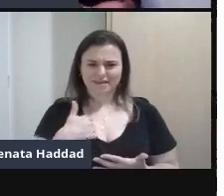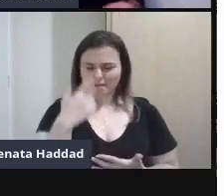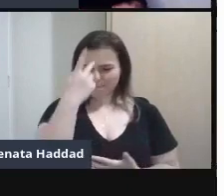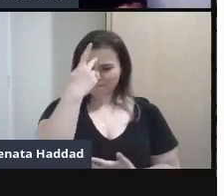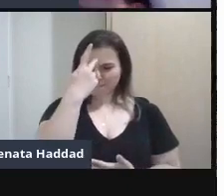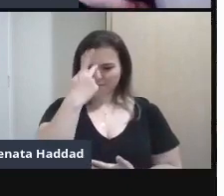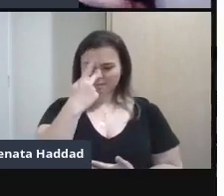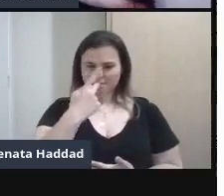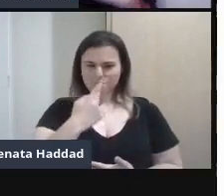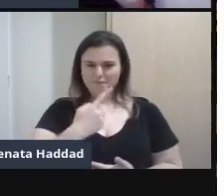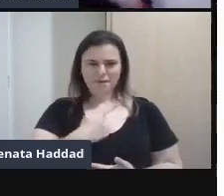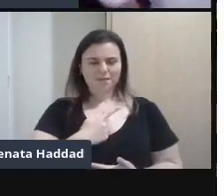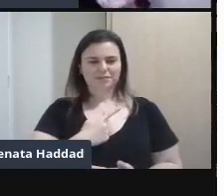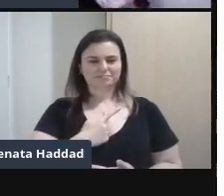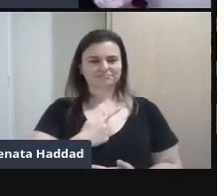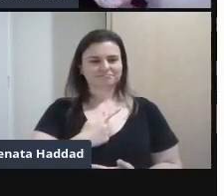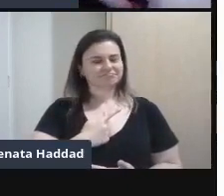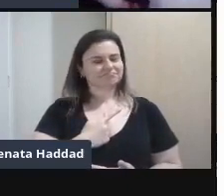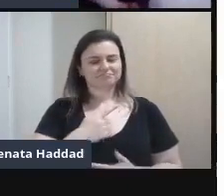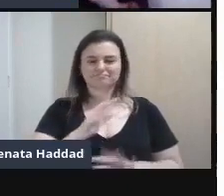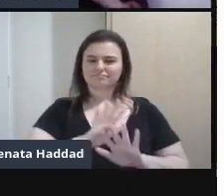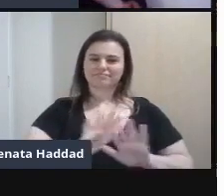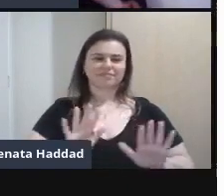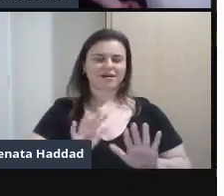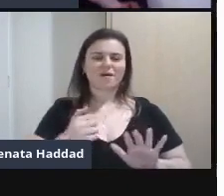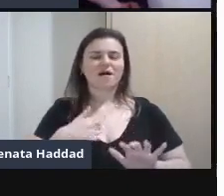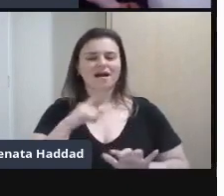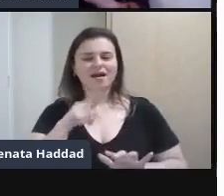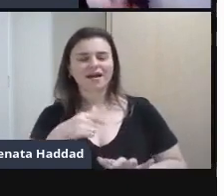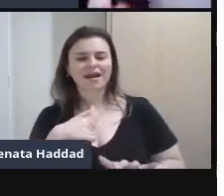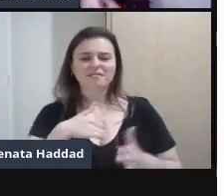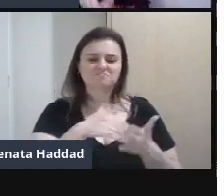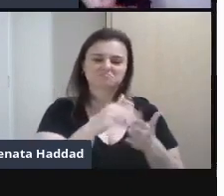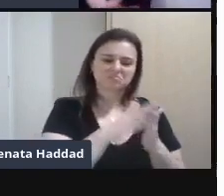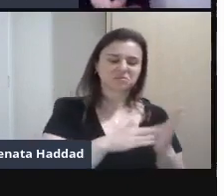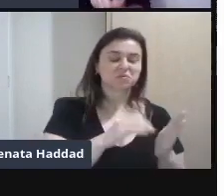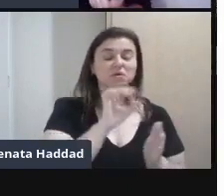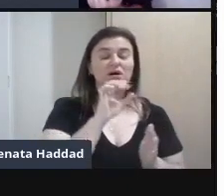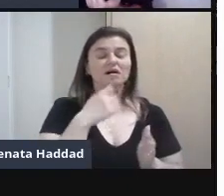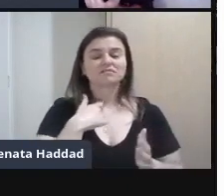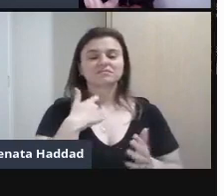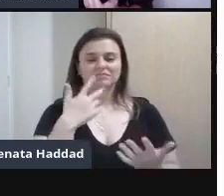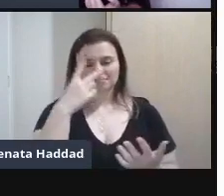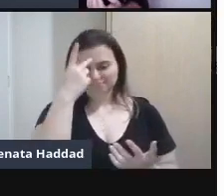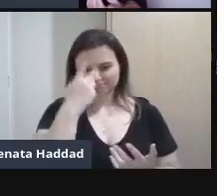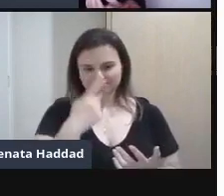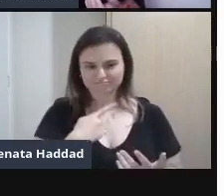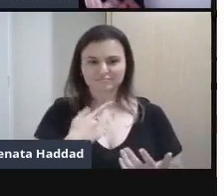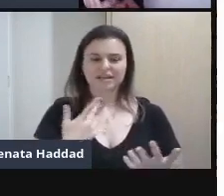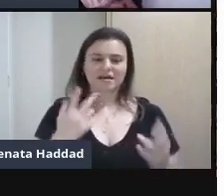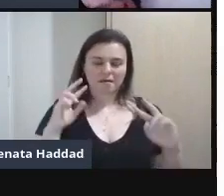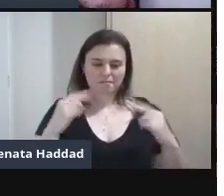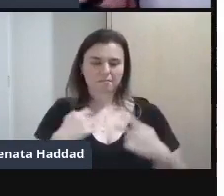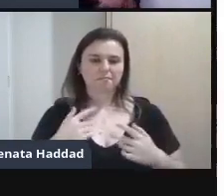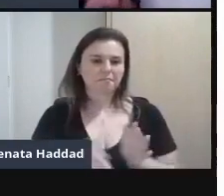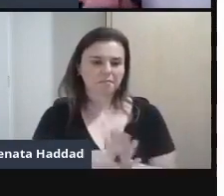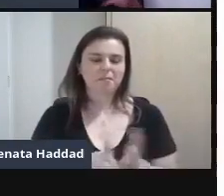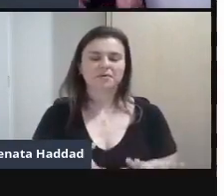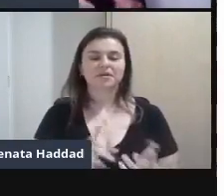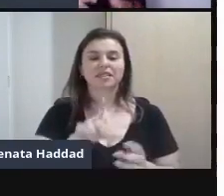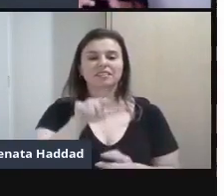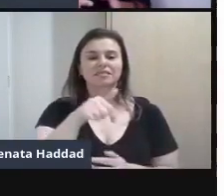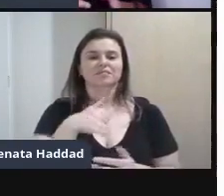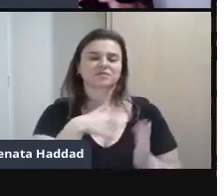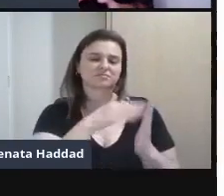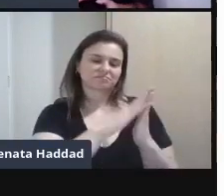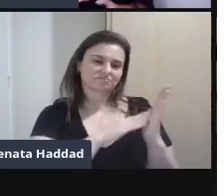então A gente tinha ali A pintura como autorretrato Depois a fotografia Vem como registro Mas até então A pintura